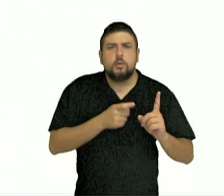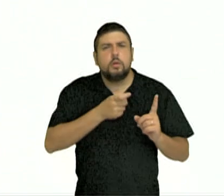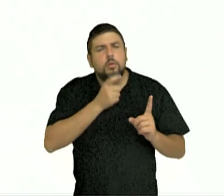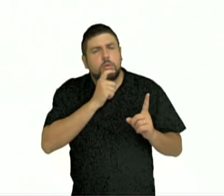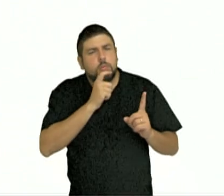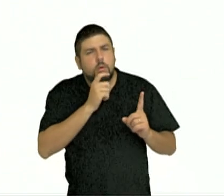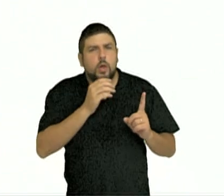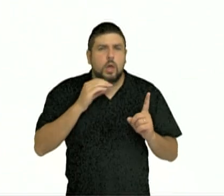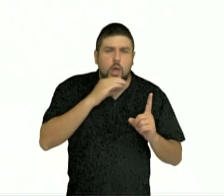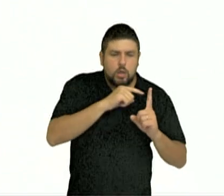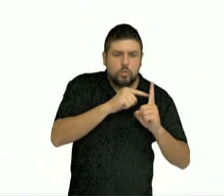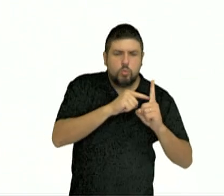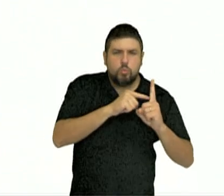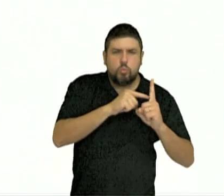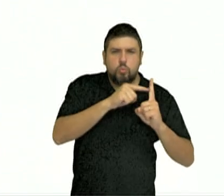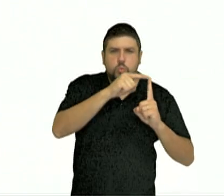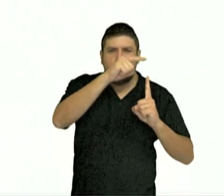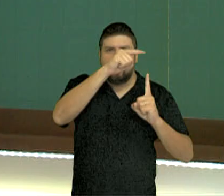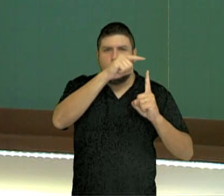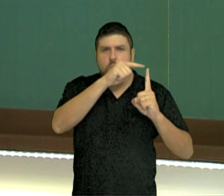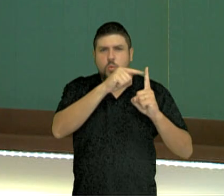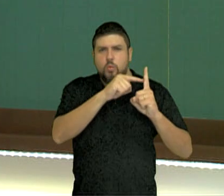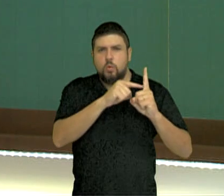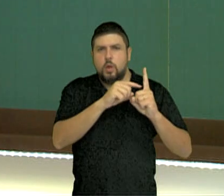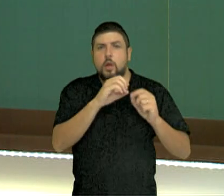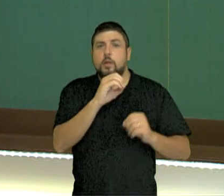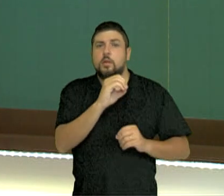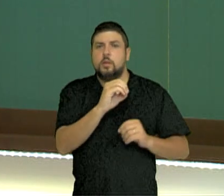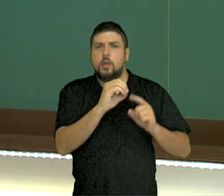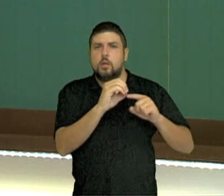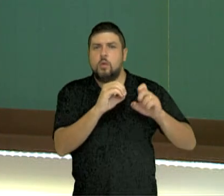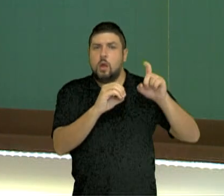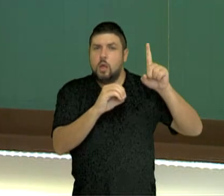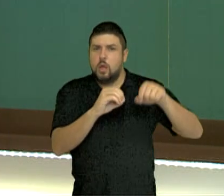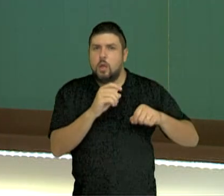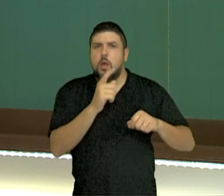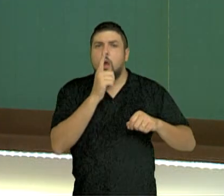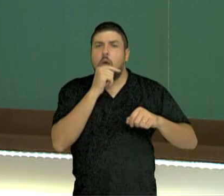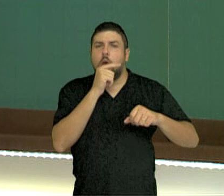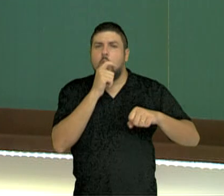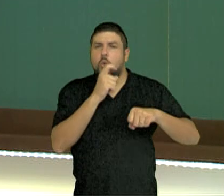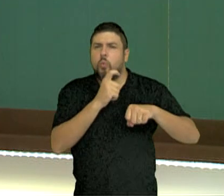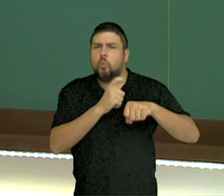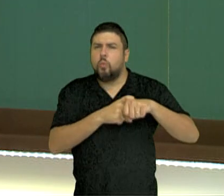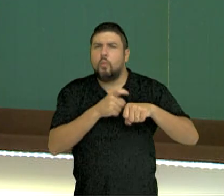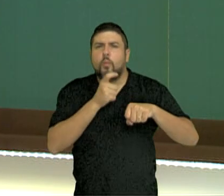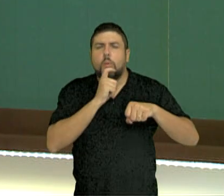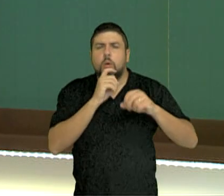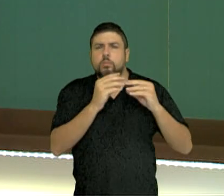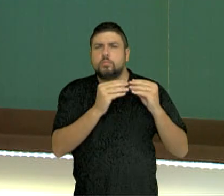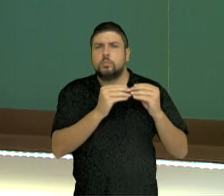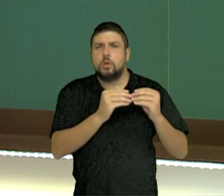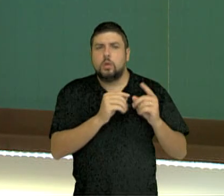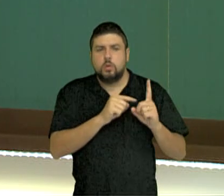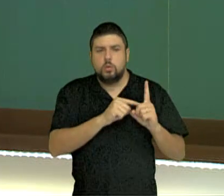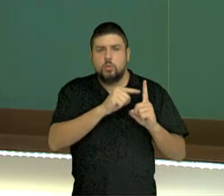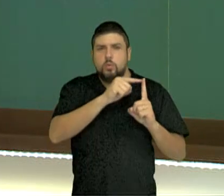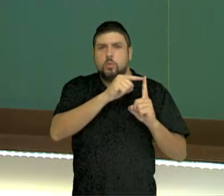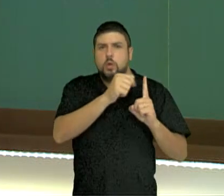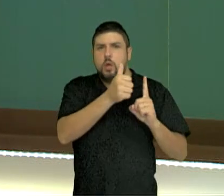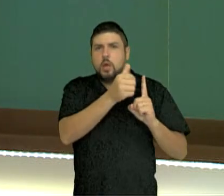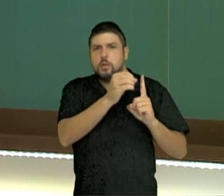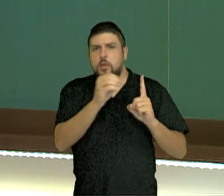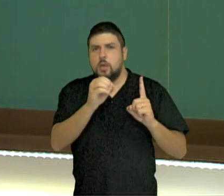zero graus, onde nós temos o ponto de fusão da água, e aí 100 graus, onde nós temos o ponto de ebulição da água, uma